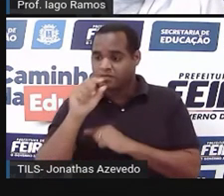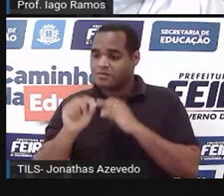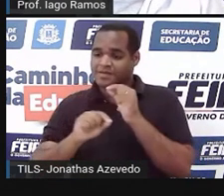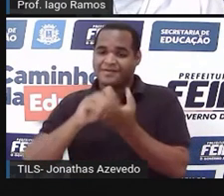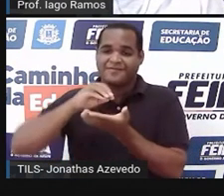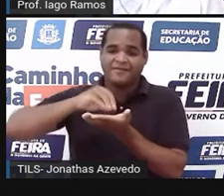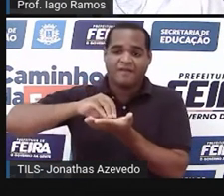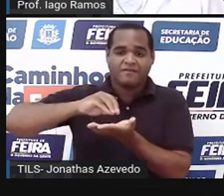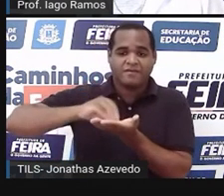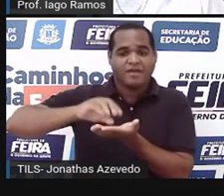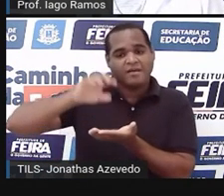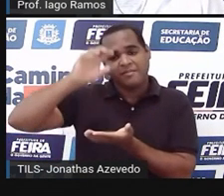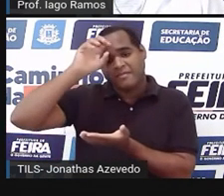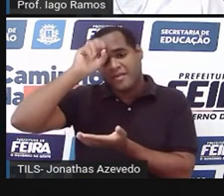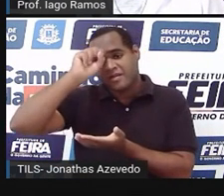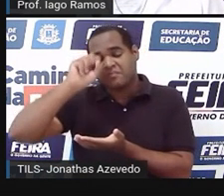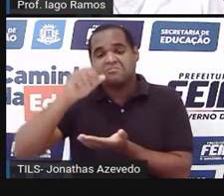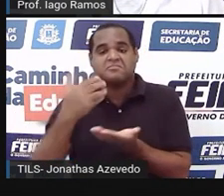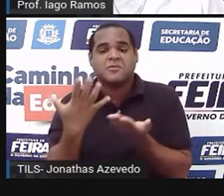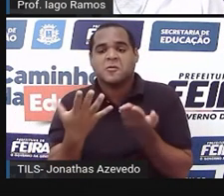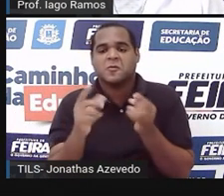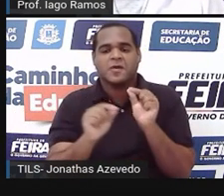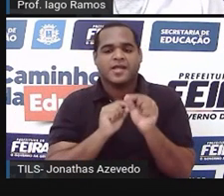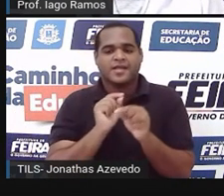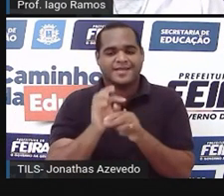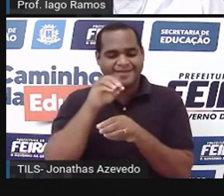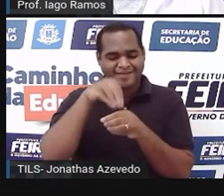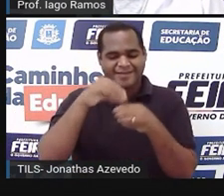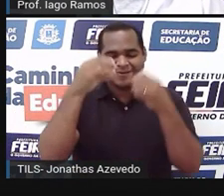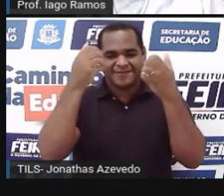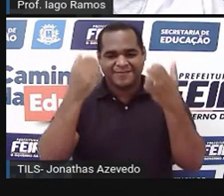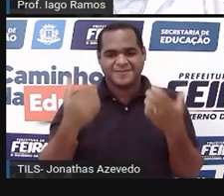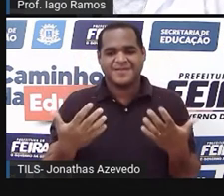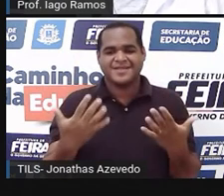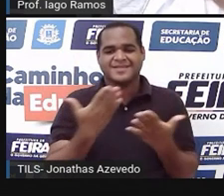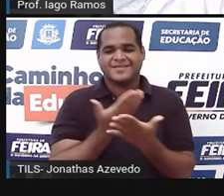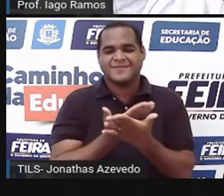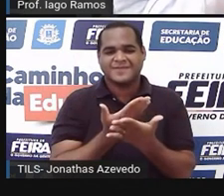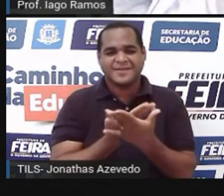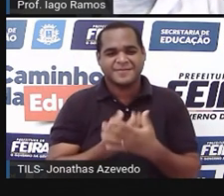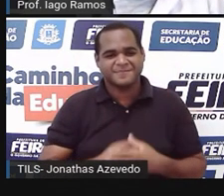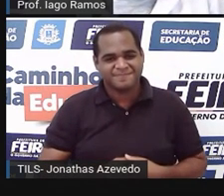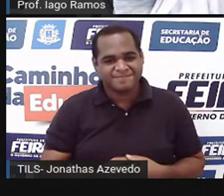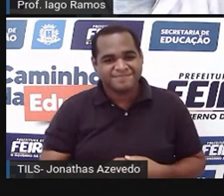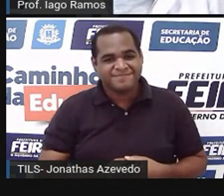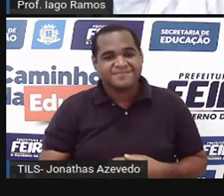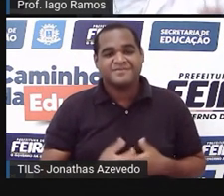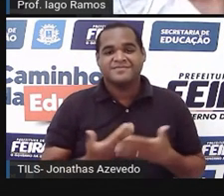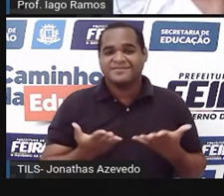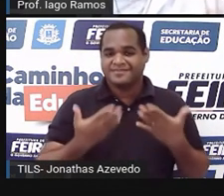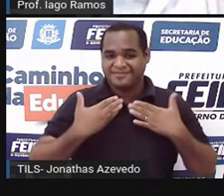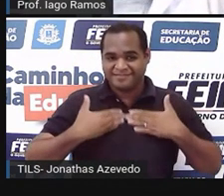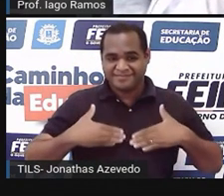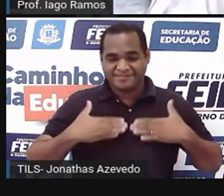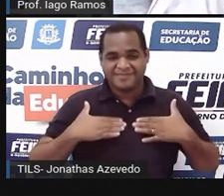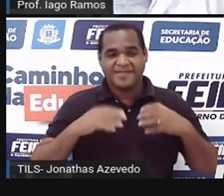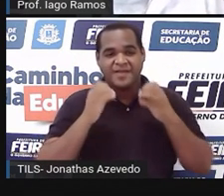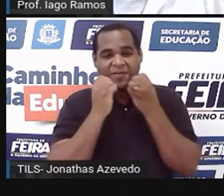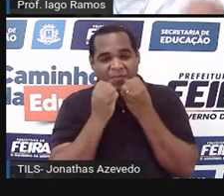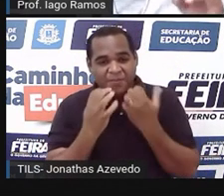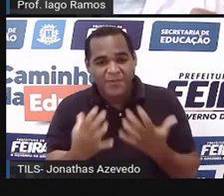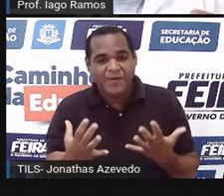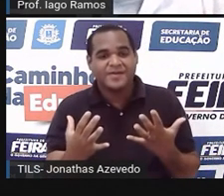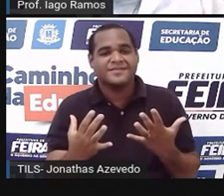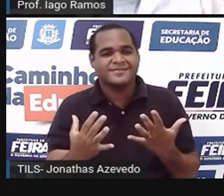é que você aprendeu tá bom? dentro do que foi estudado tranquilo bacana